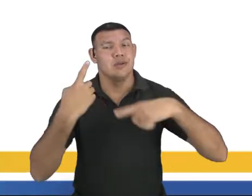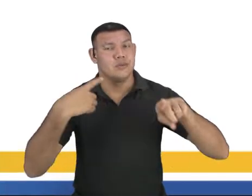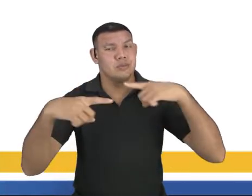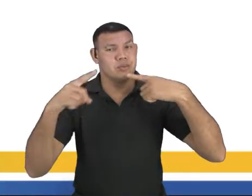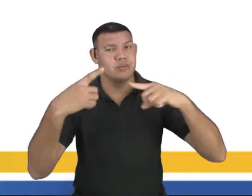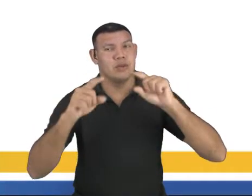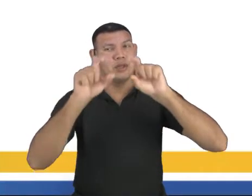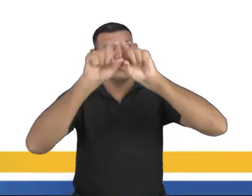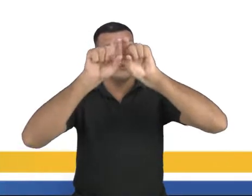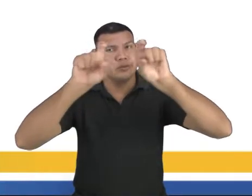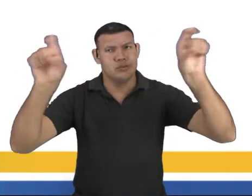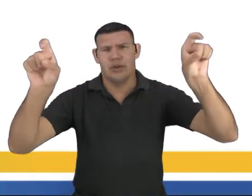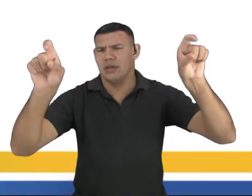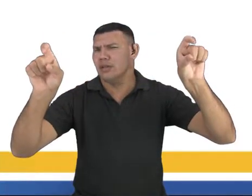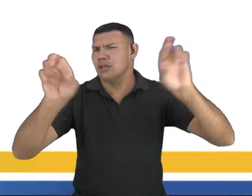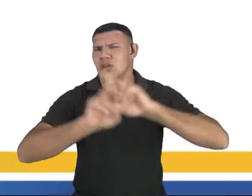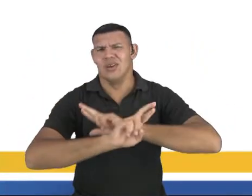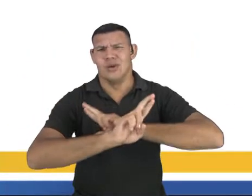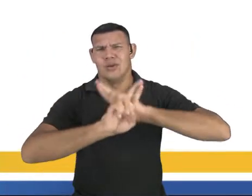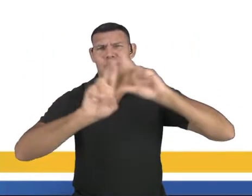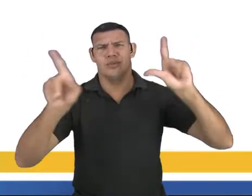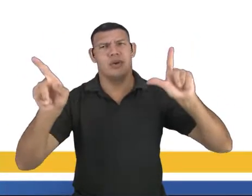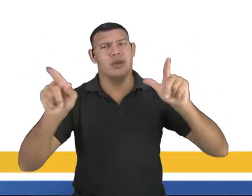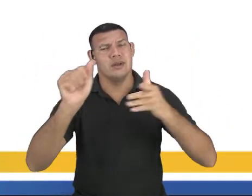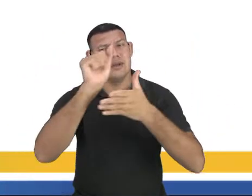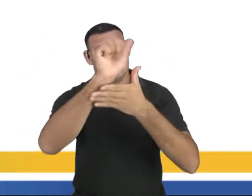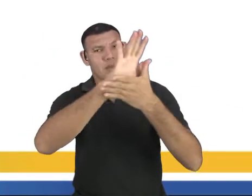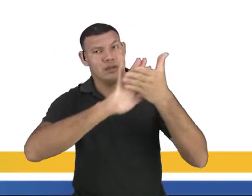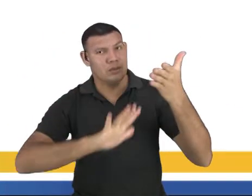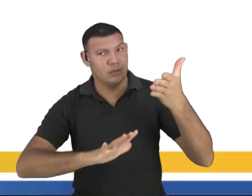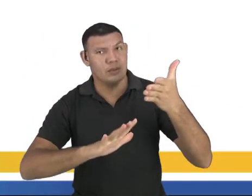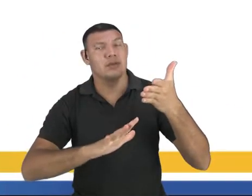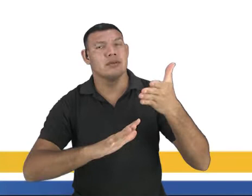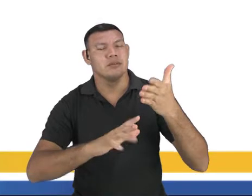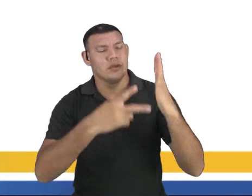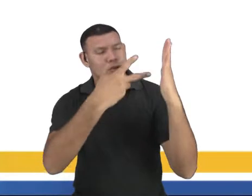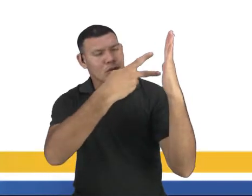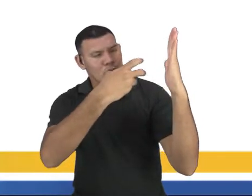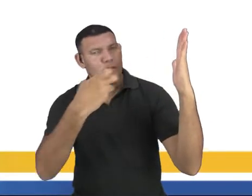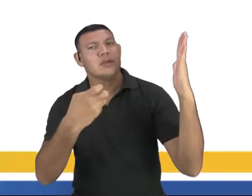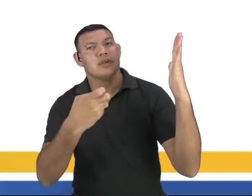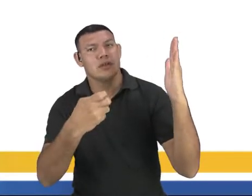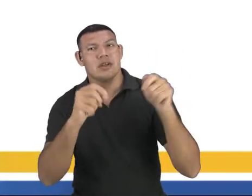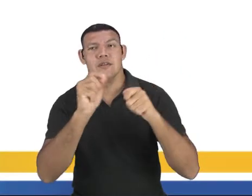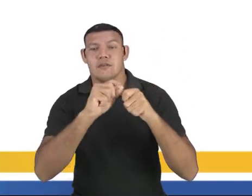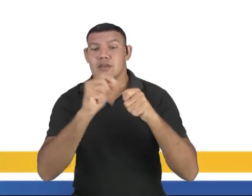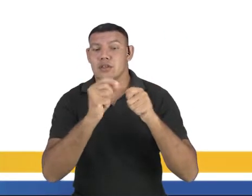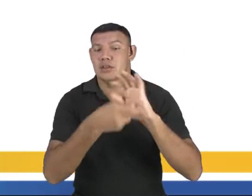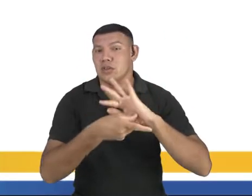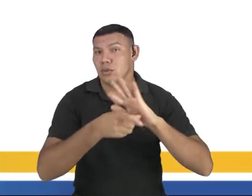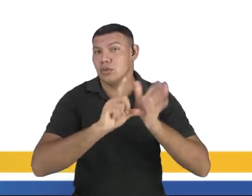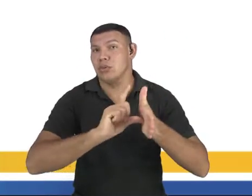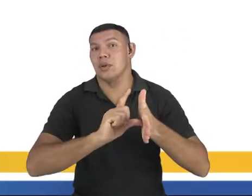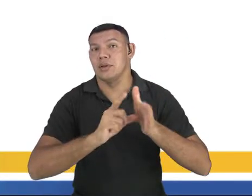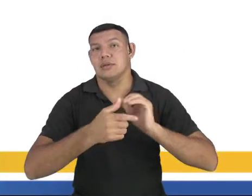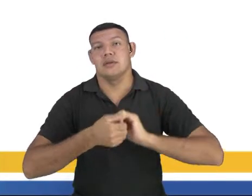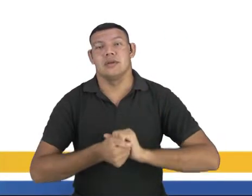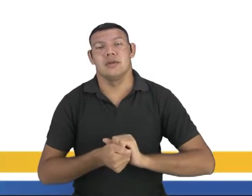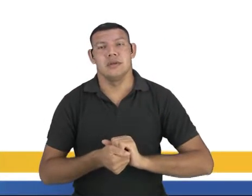Não são diferentes daqueles exercícios de interpretação que a gente fez anteriormente, com